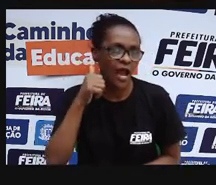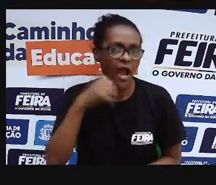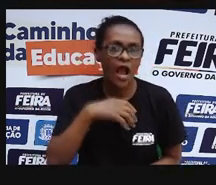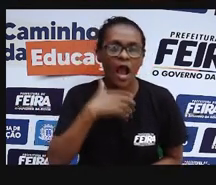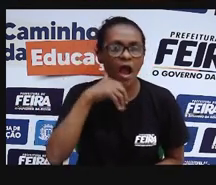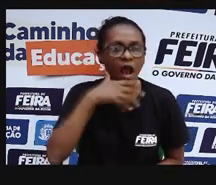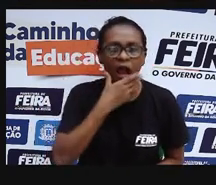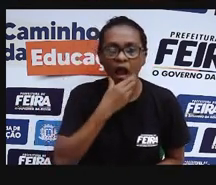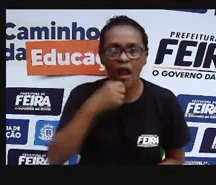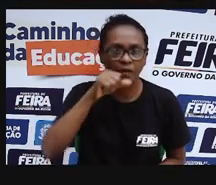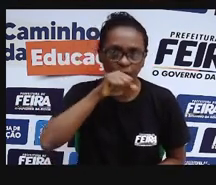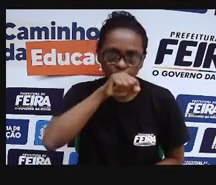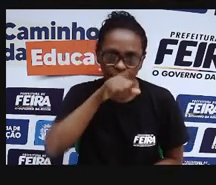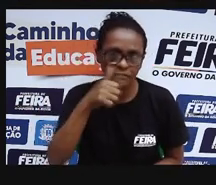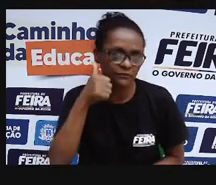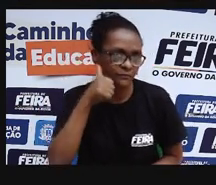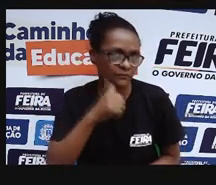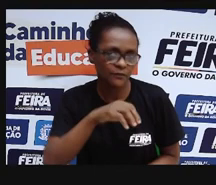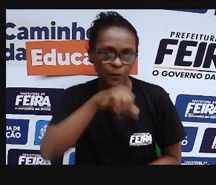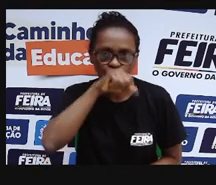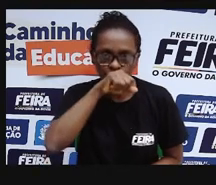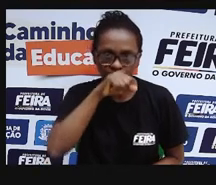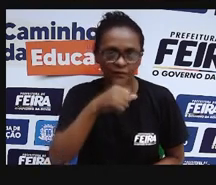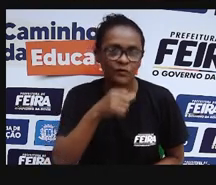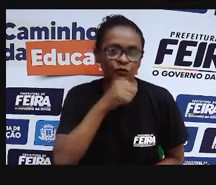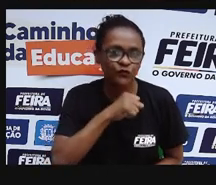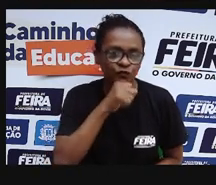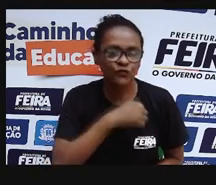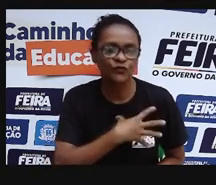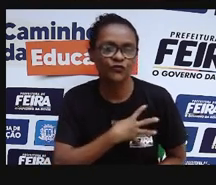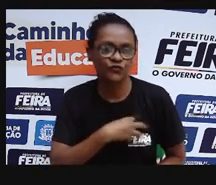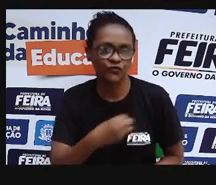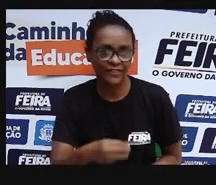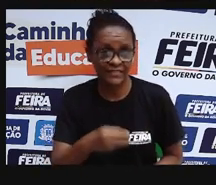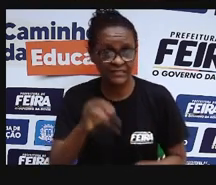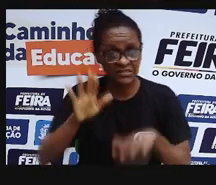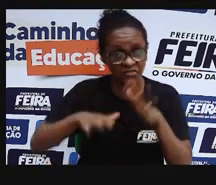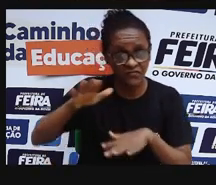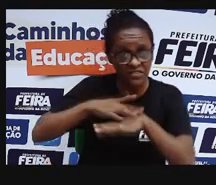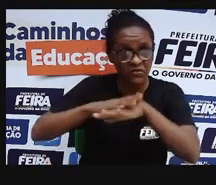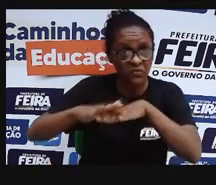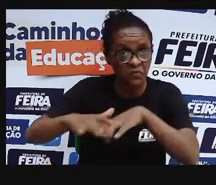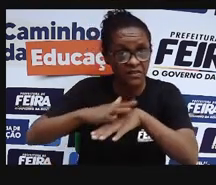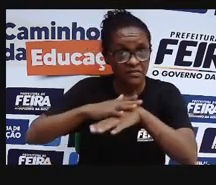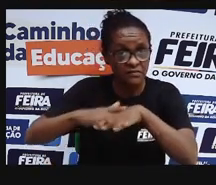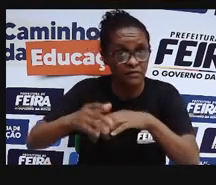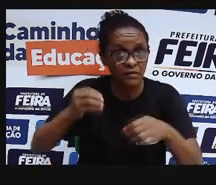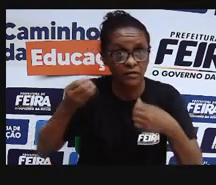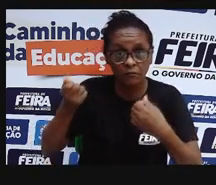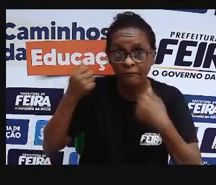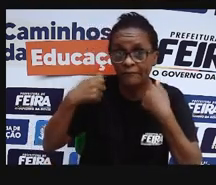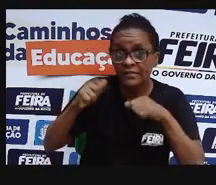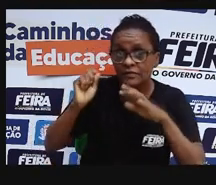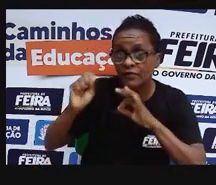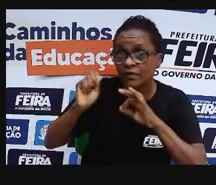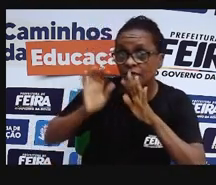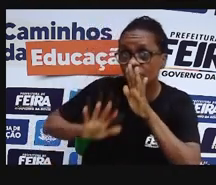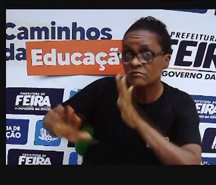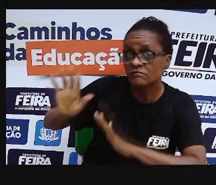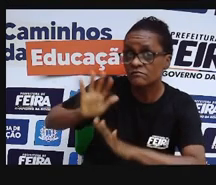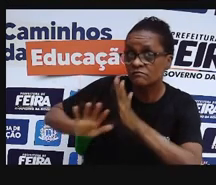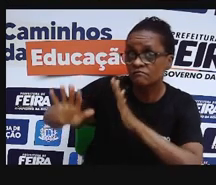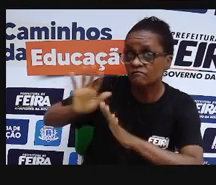pai, mãe, avó, filhos, se eles têm alguma doença ou estão doentes, né, e principalmente os que têm